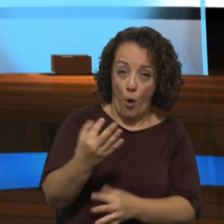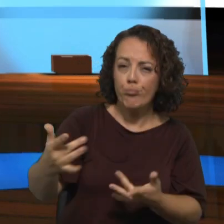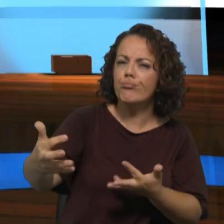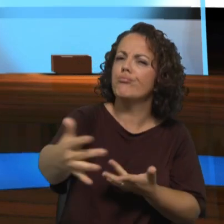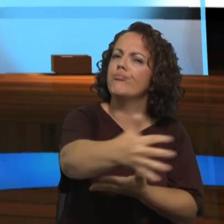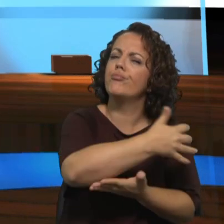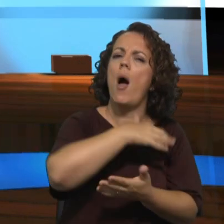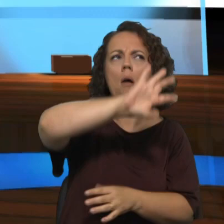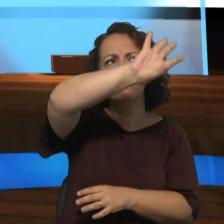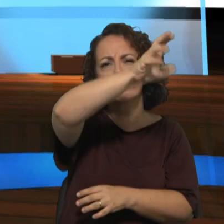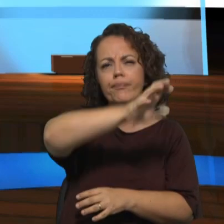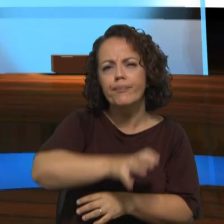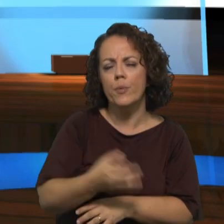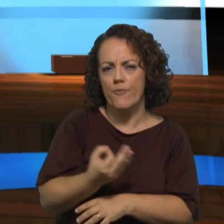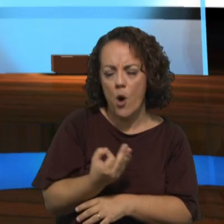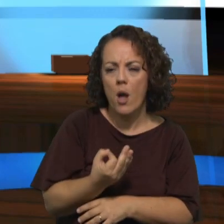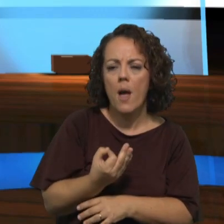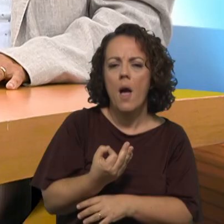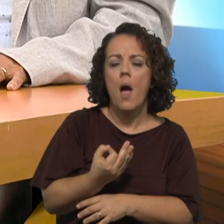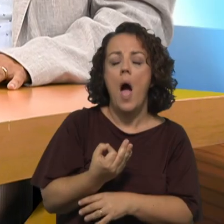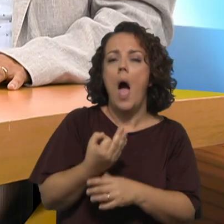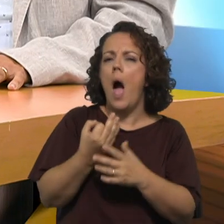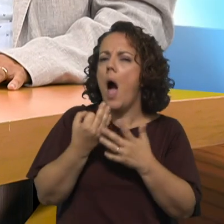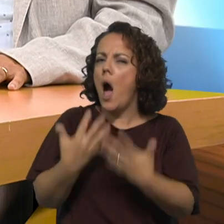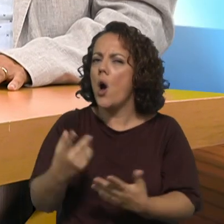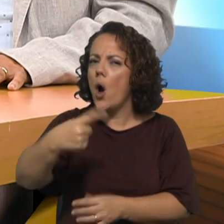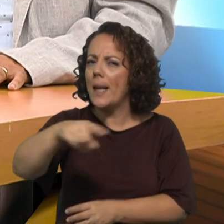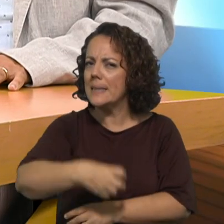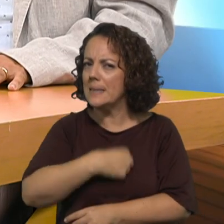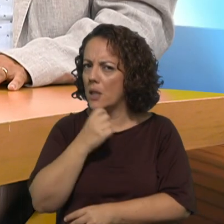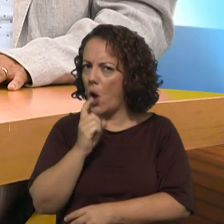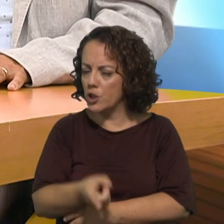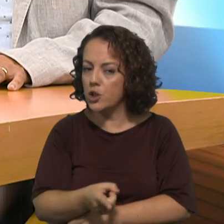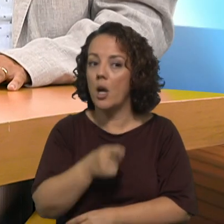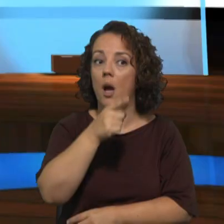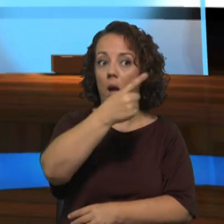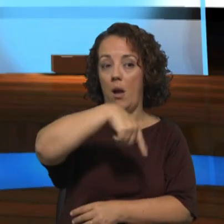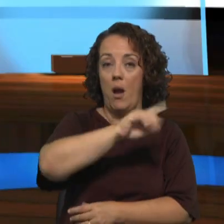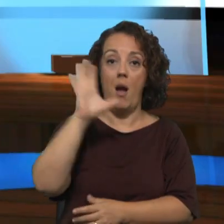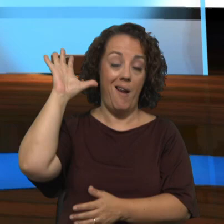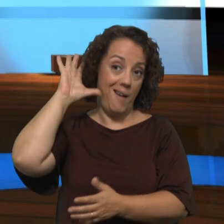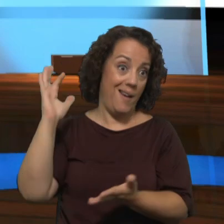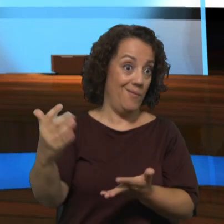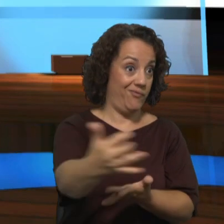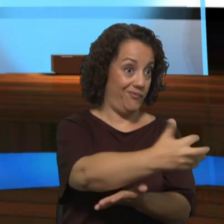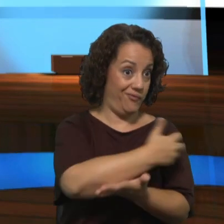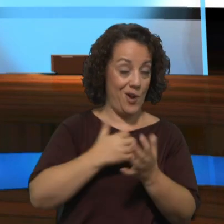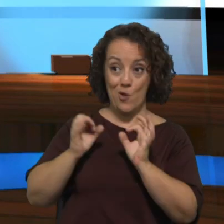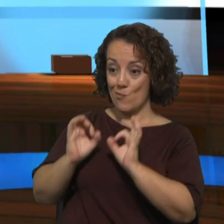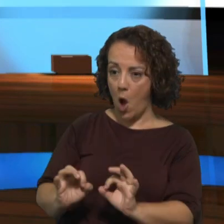não sei o que é vos parece agora as comunidades interromperam o processo estão à espera do documento final